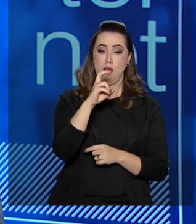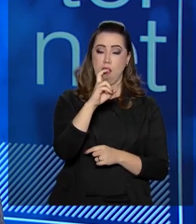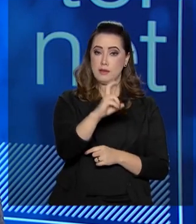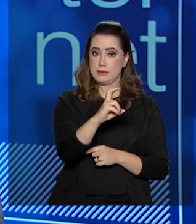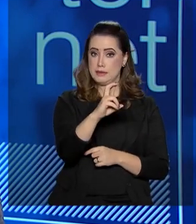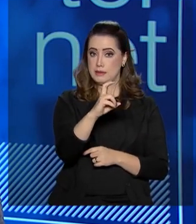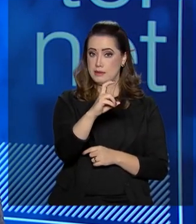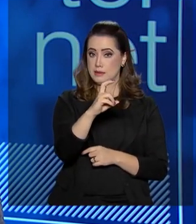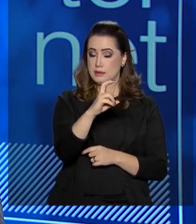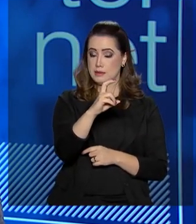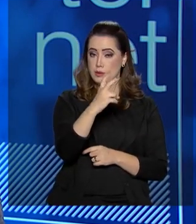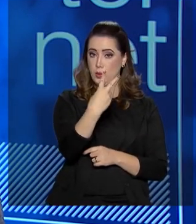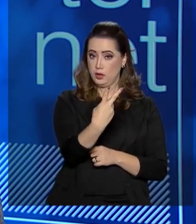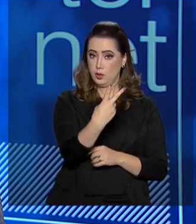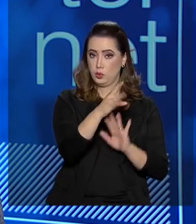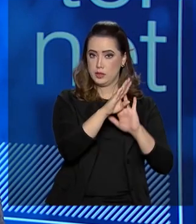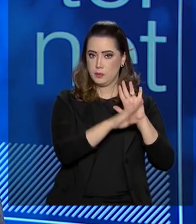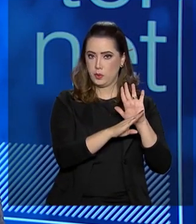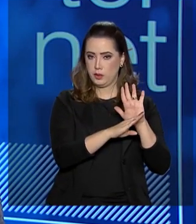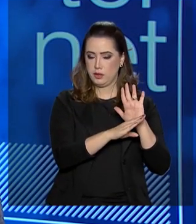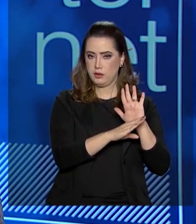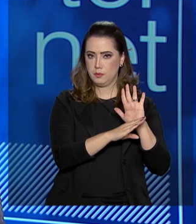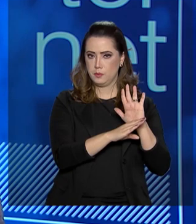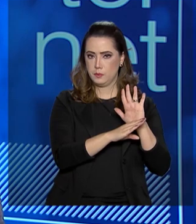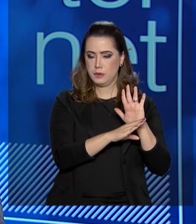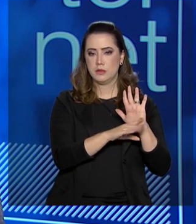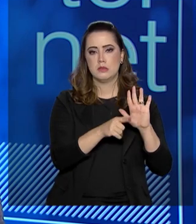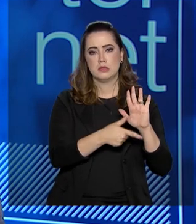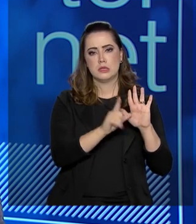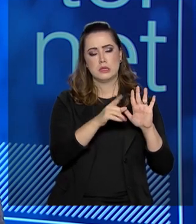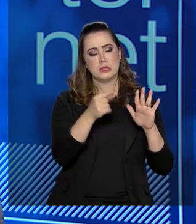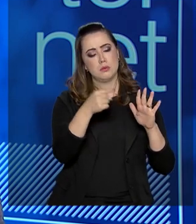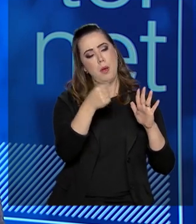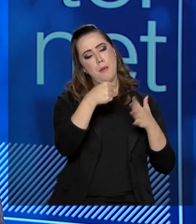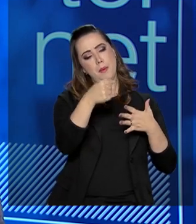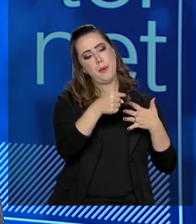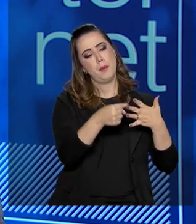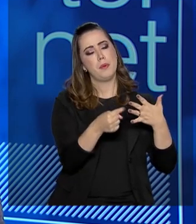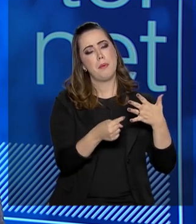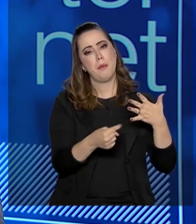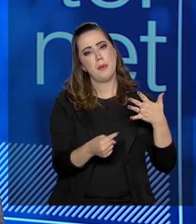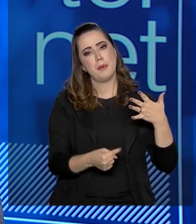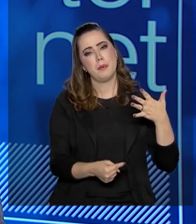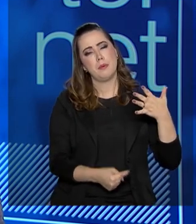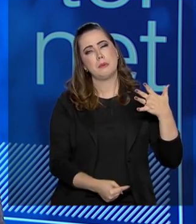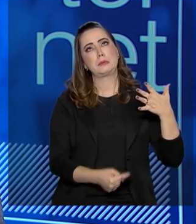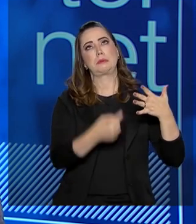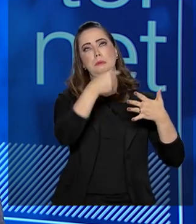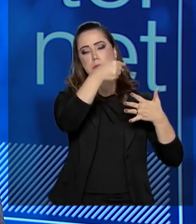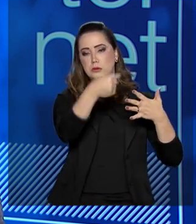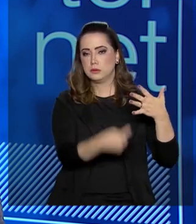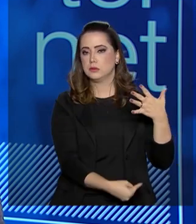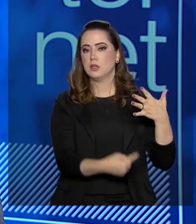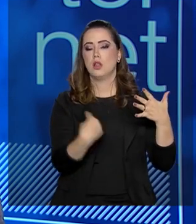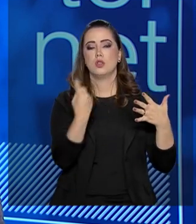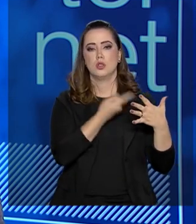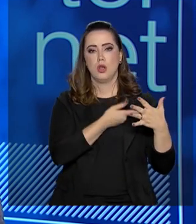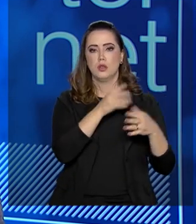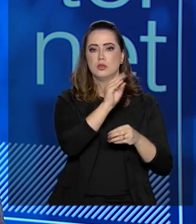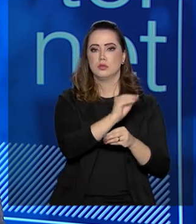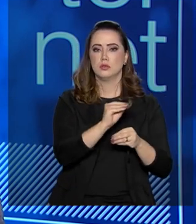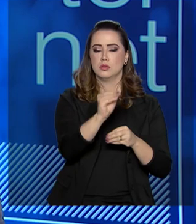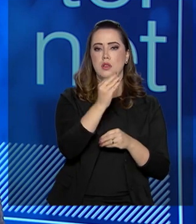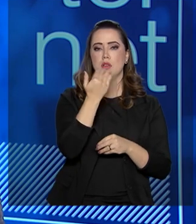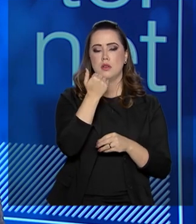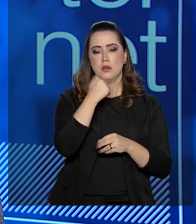fomos 96, hoje nós temos 52 formas de atuar com o FNDE. Nós atendemos a merenda escolar,